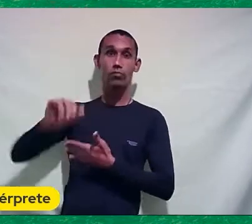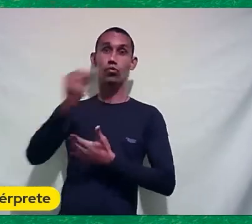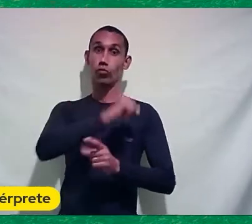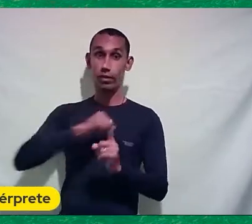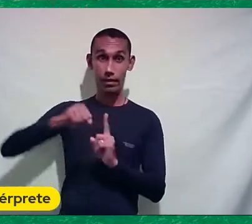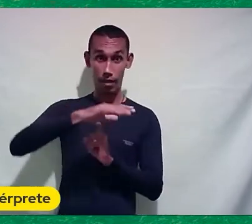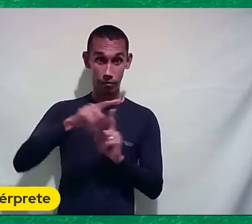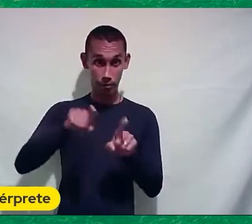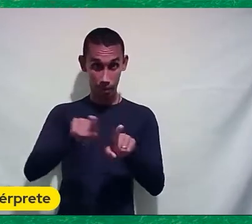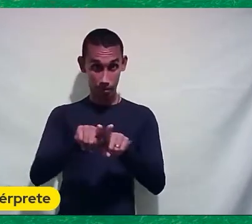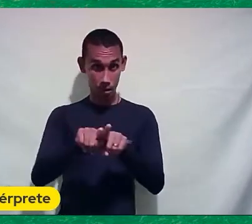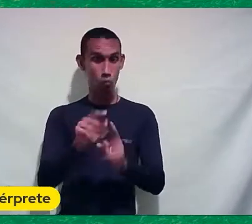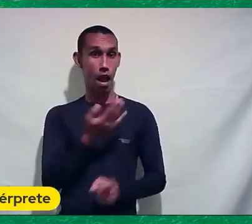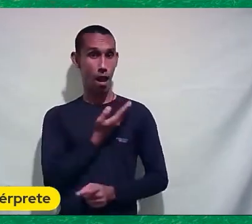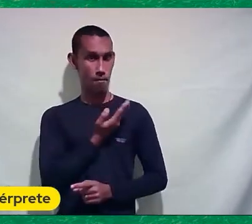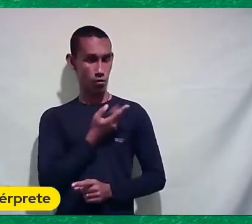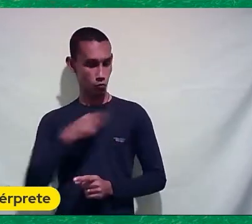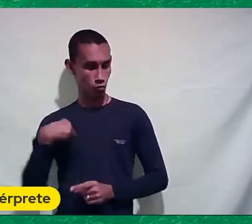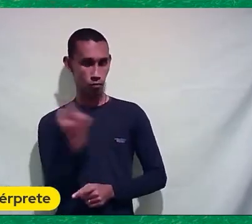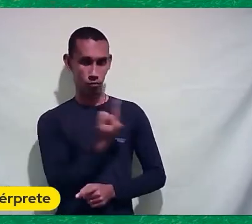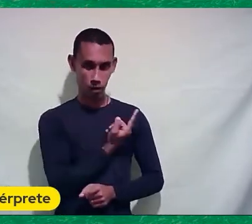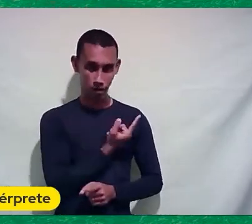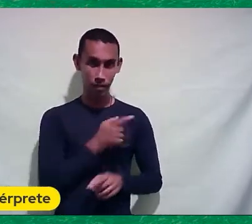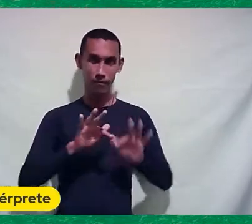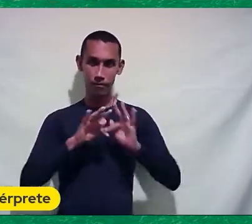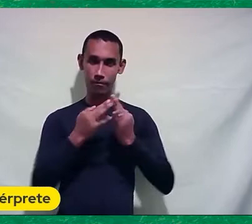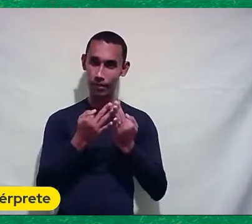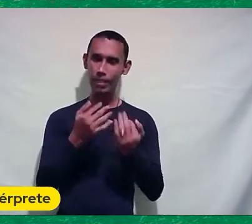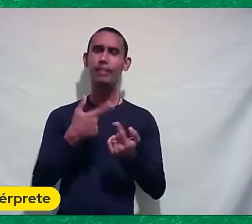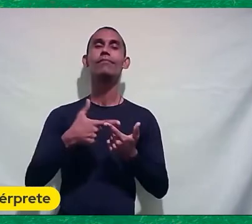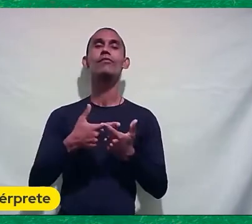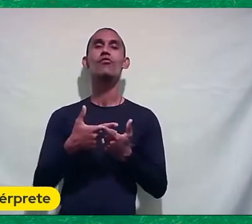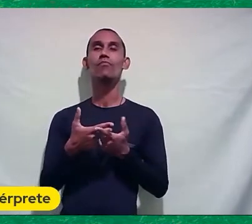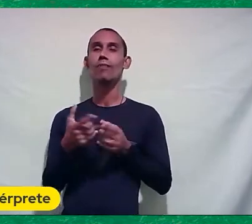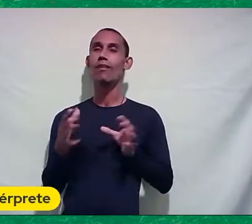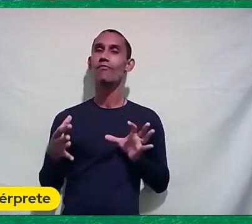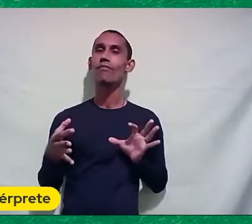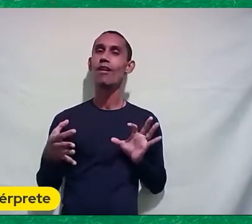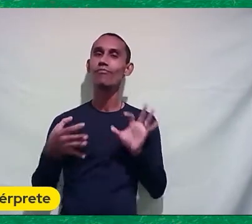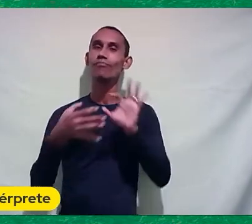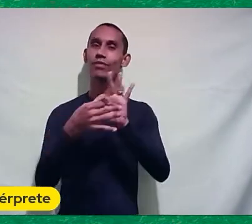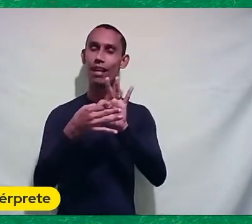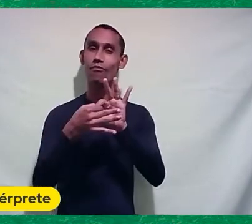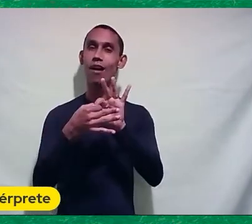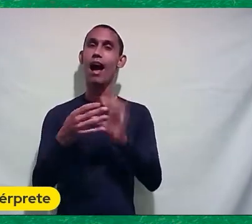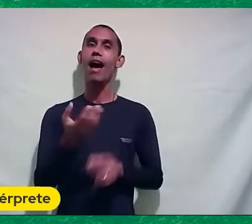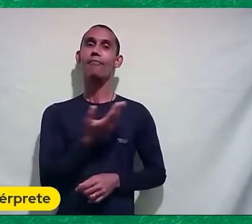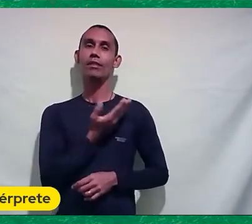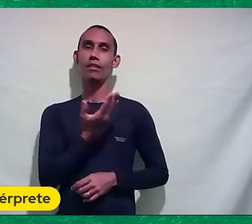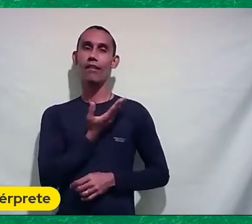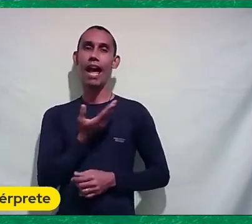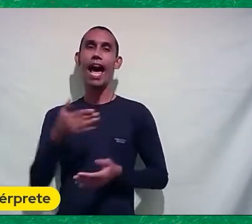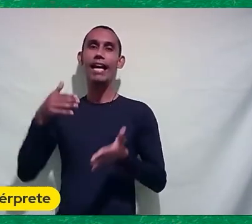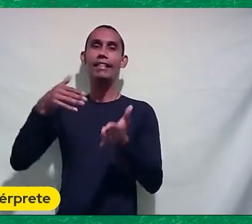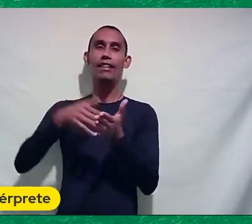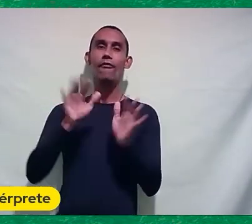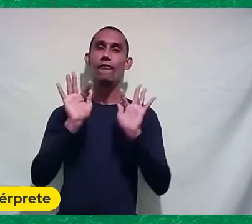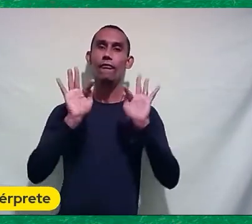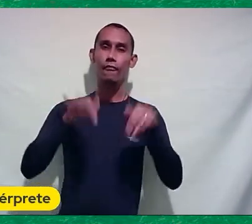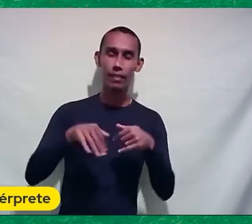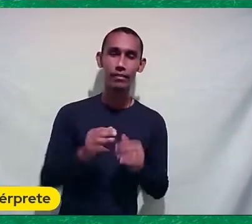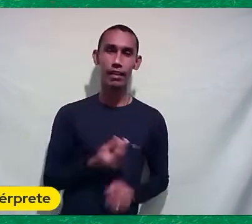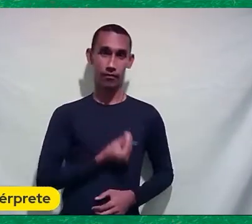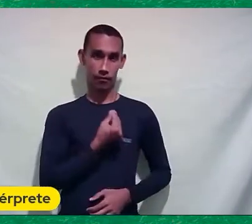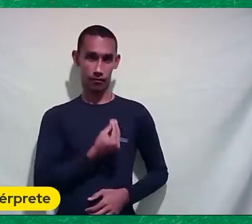Eles se entenderam muito bem Porque foi uma amizade Que durou até o final Da vida